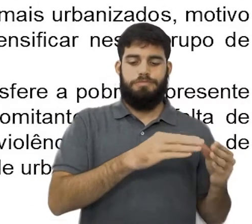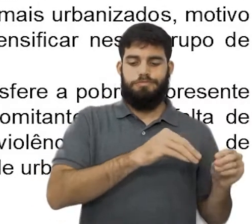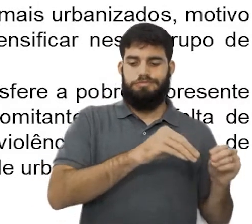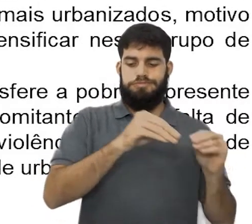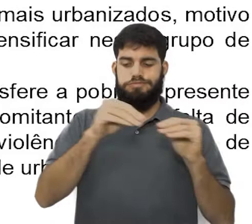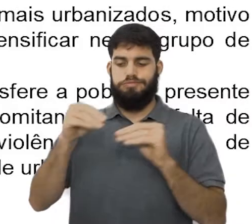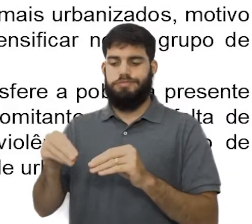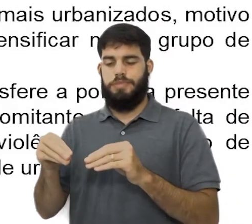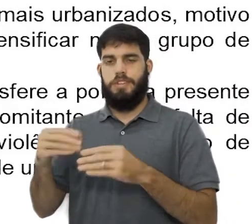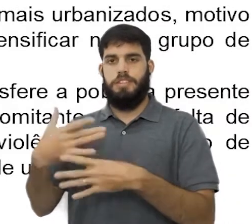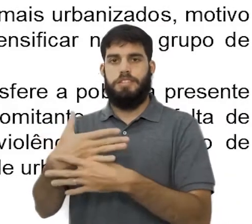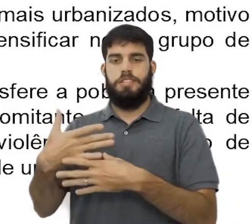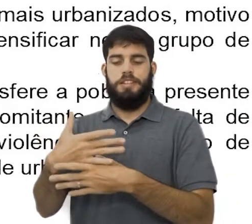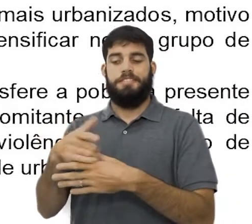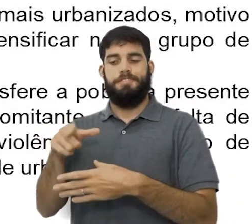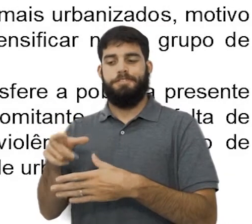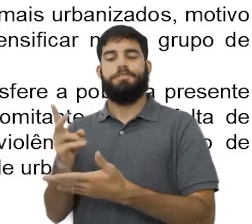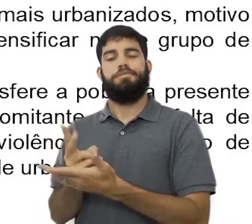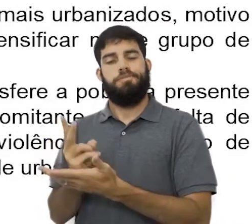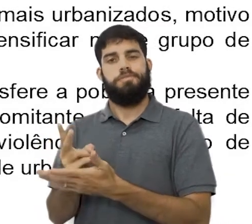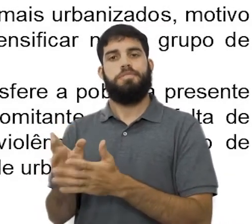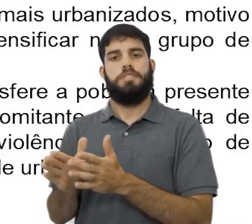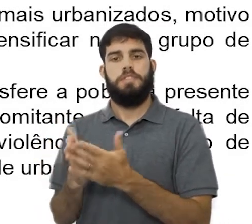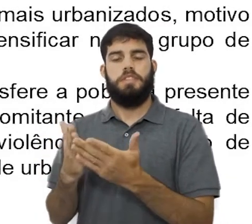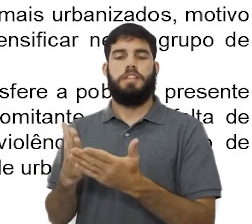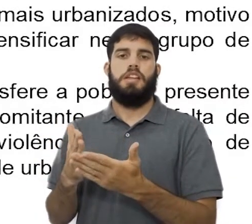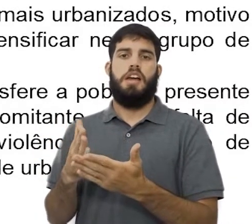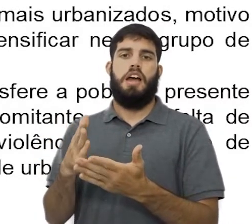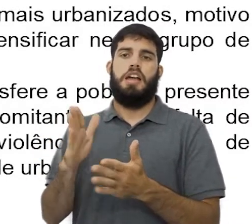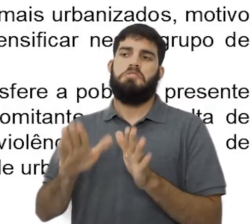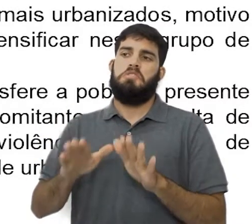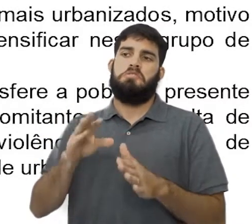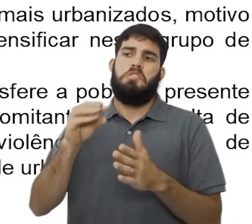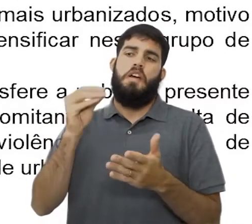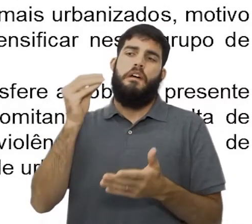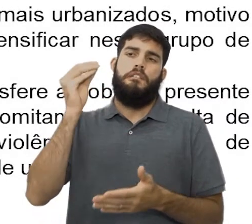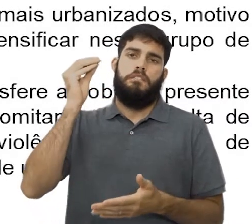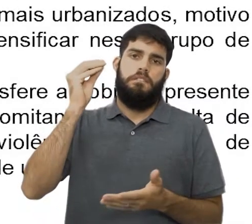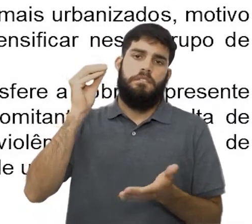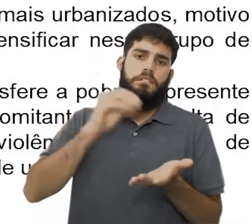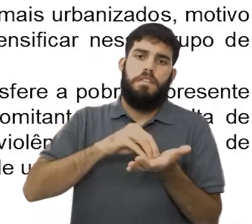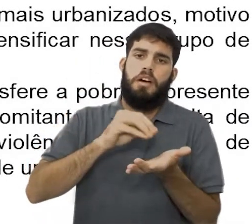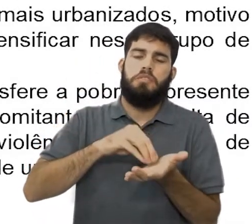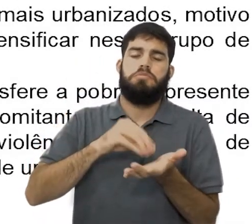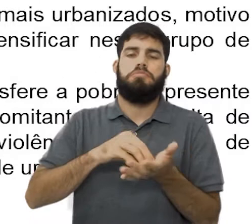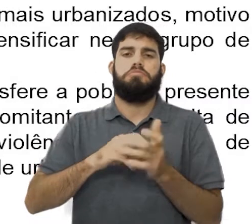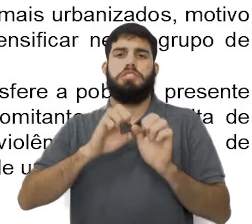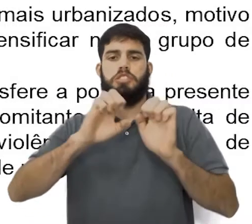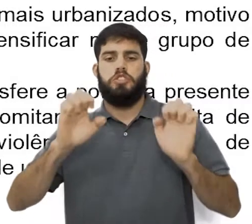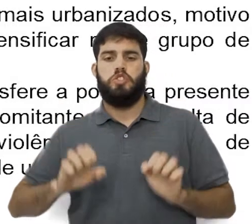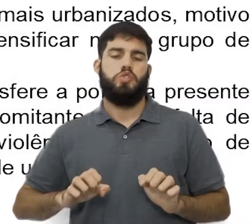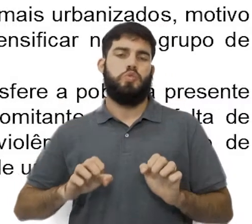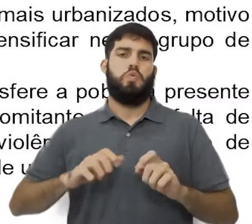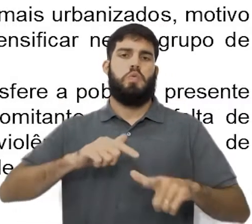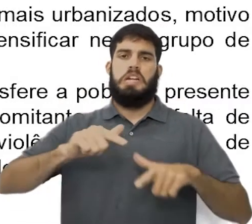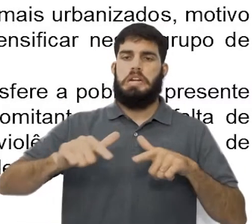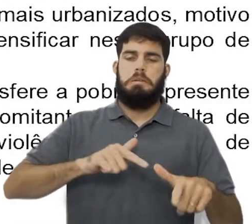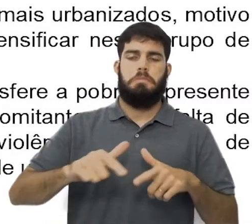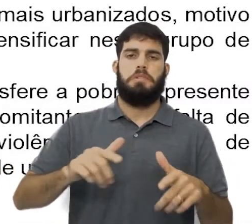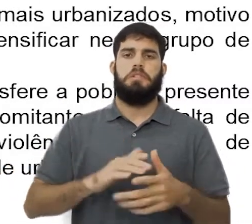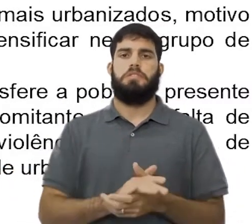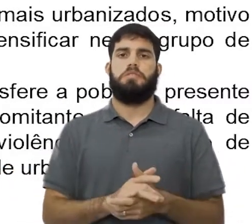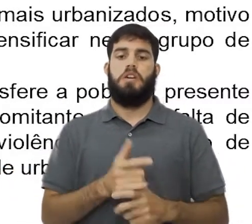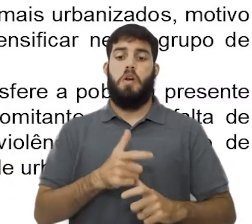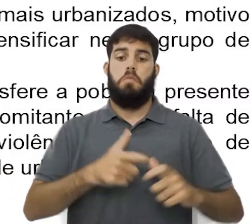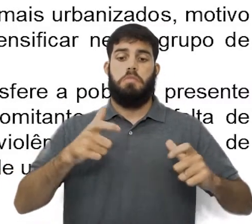crescimento é concomitantemente com a falta de infraestrutura, desemprego ou subemprego, aumento